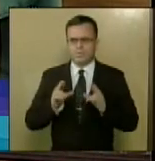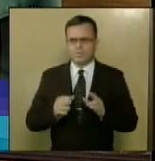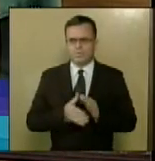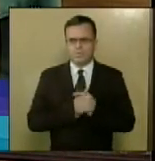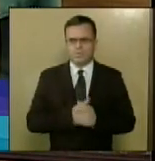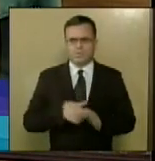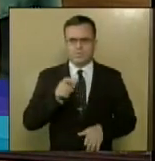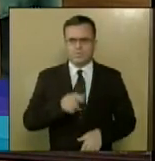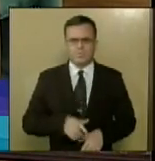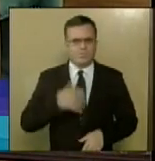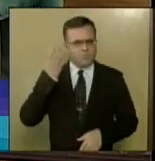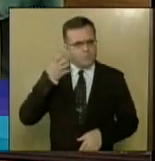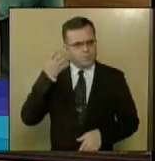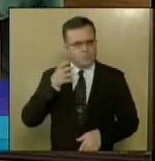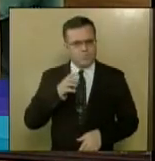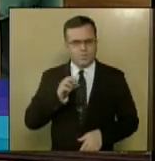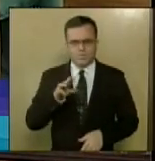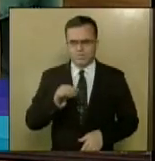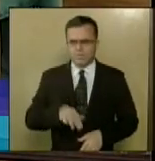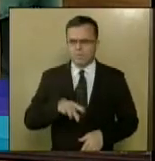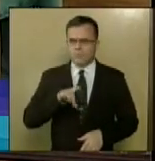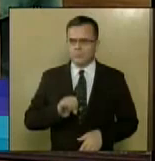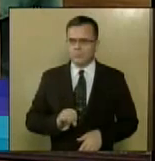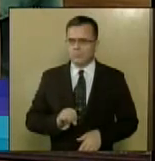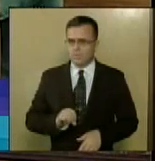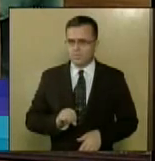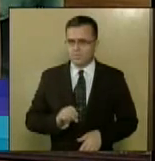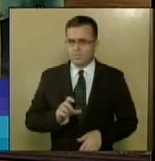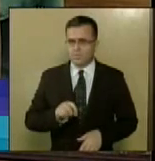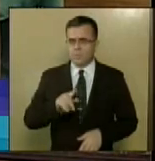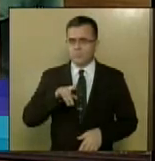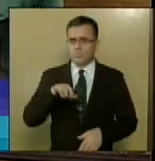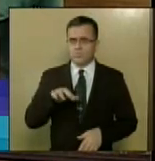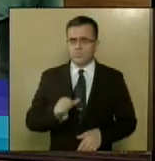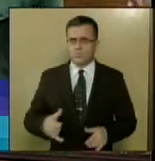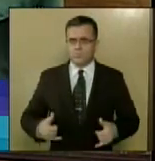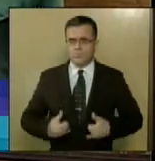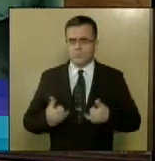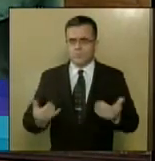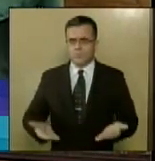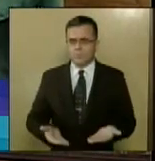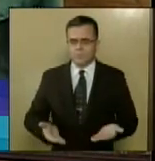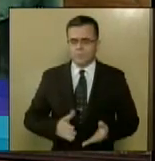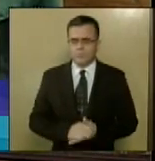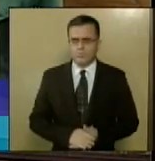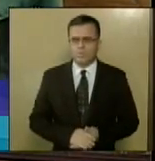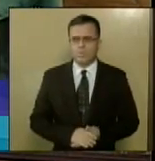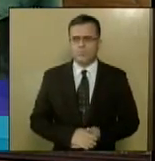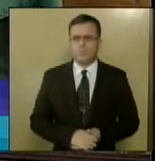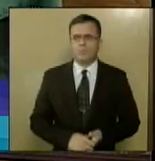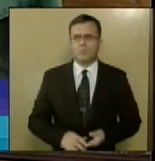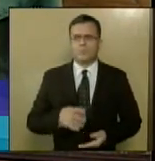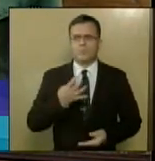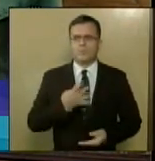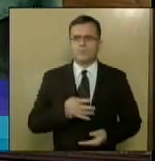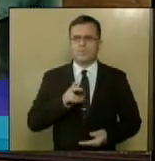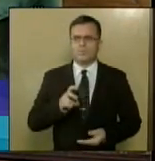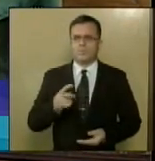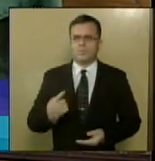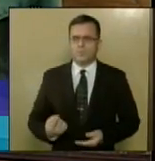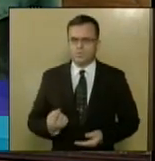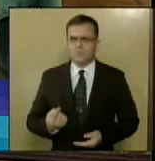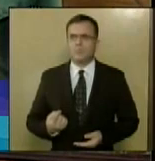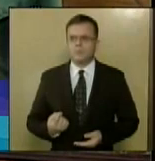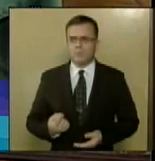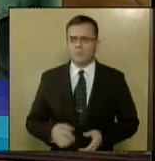jornalista, cronista esportivo, pelo transcurso do seu aniversário no dia de hoje. Requerimento de número 451, de